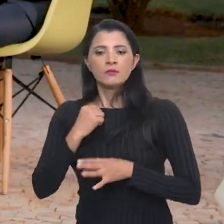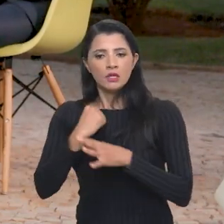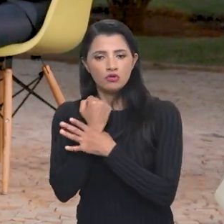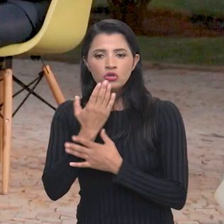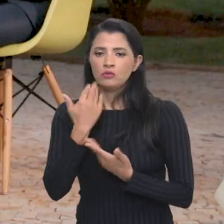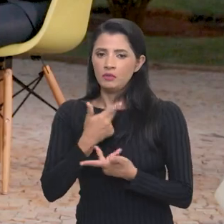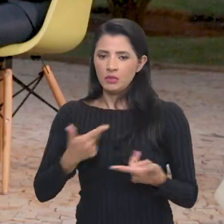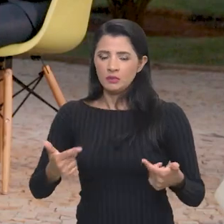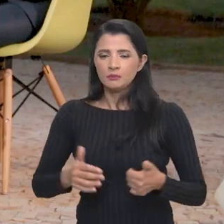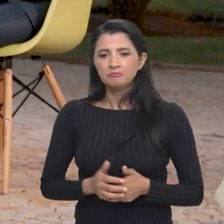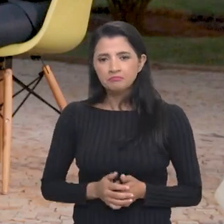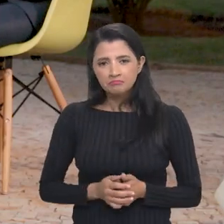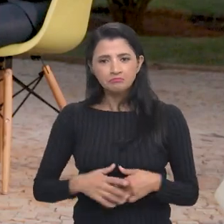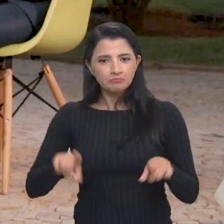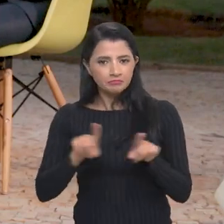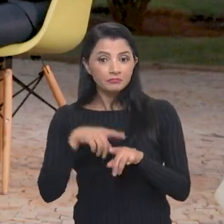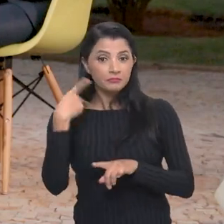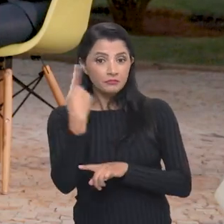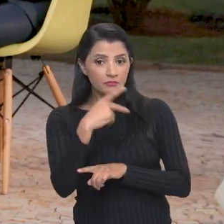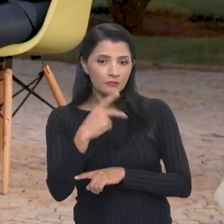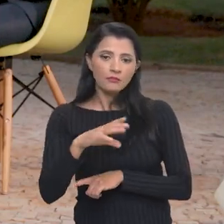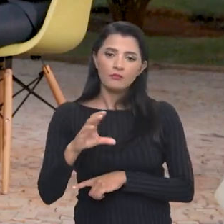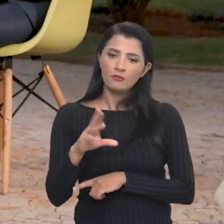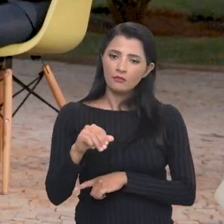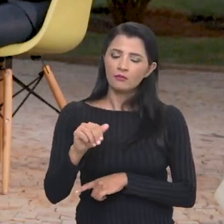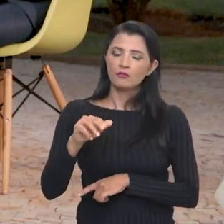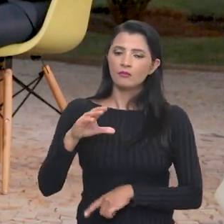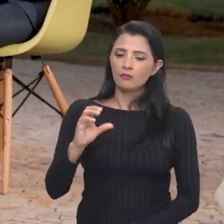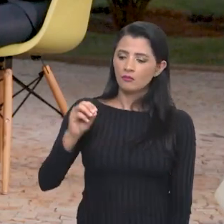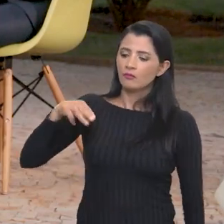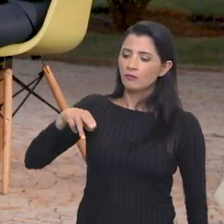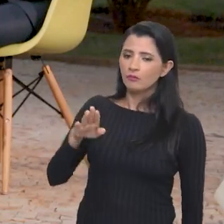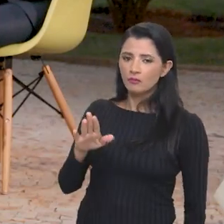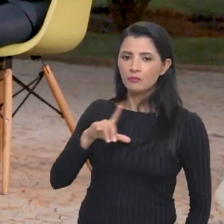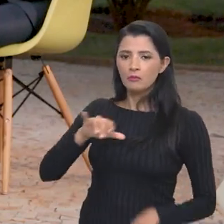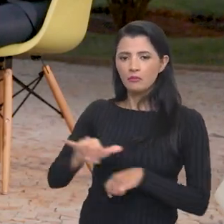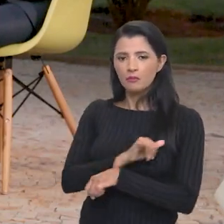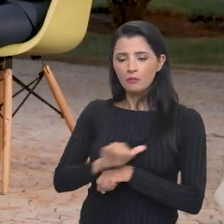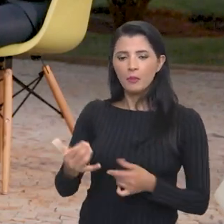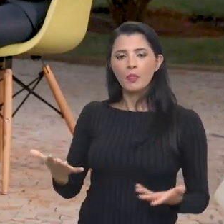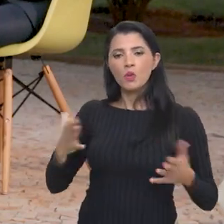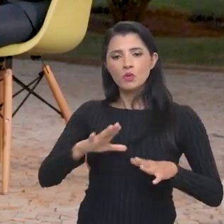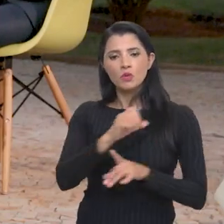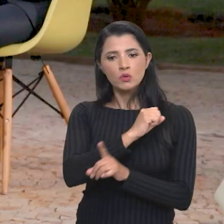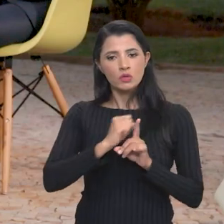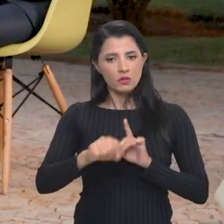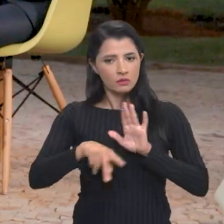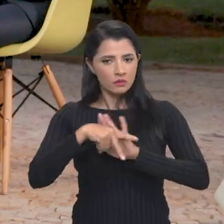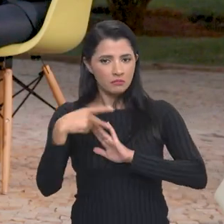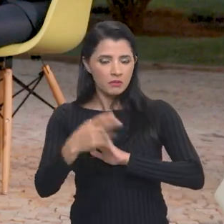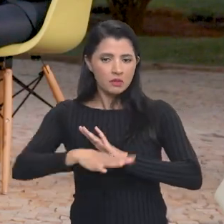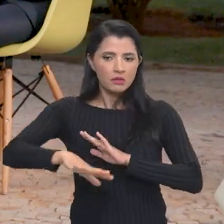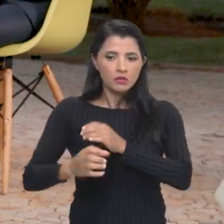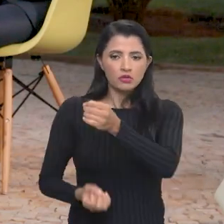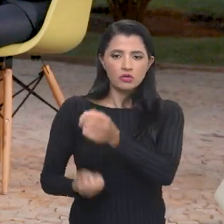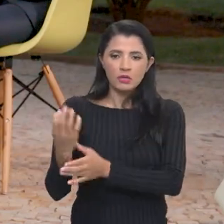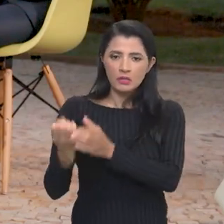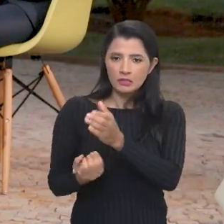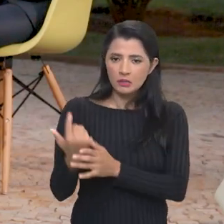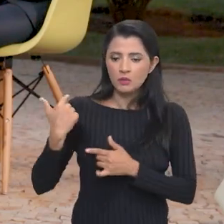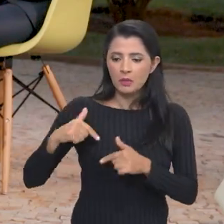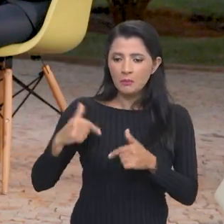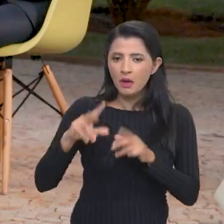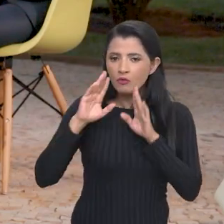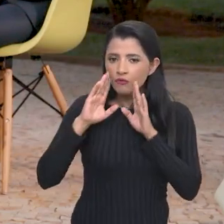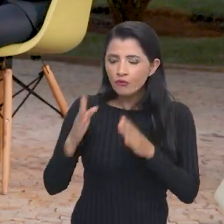garantindo a alimentação. Bom, e também é da Conab a responsabilidade de executar estratégias de inclusão social, com ênfase na